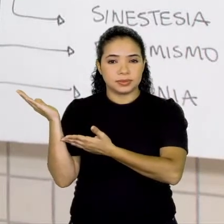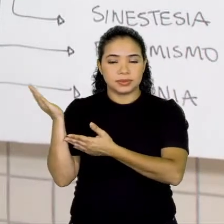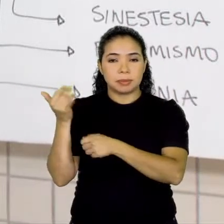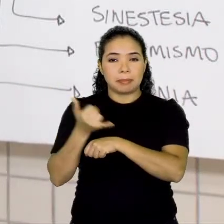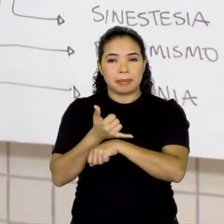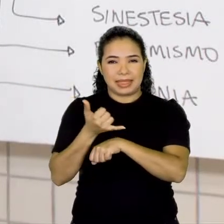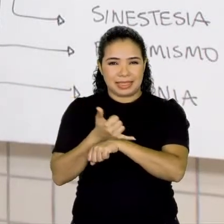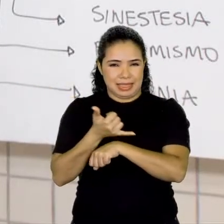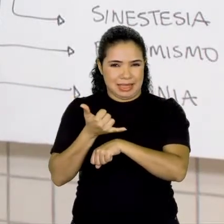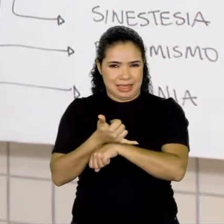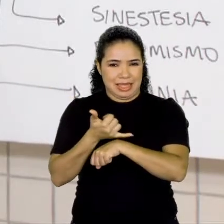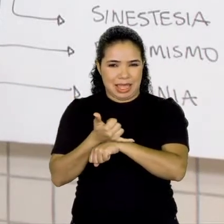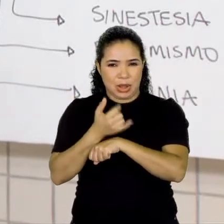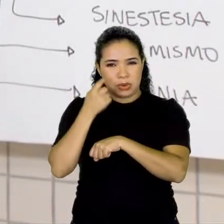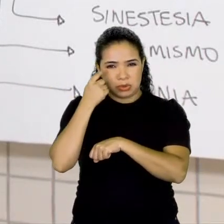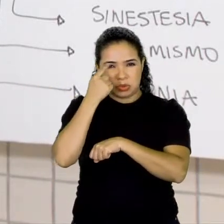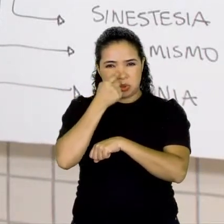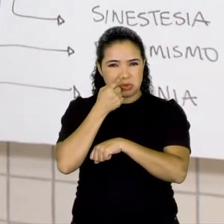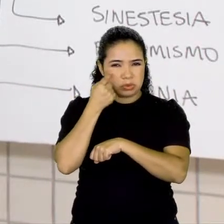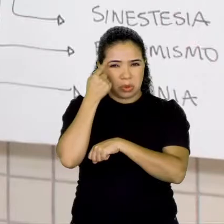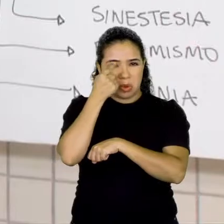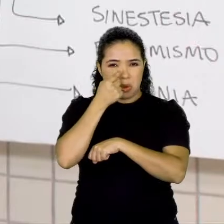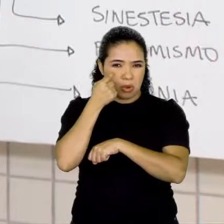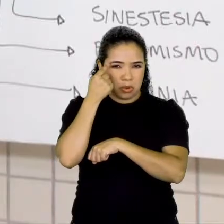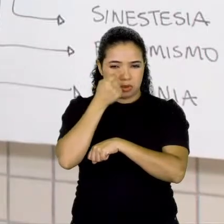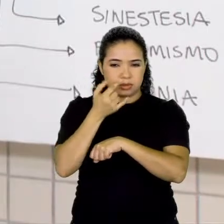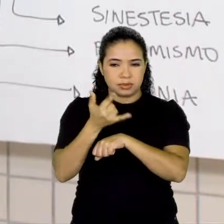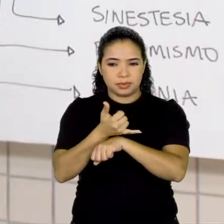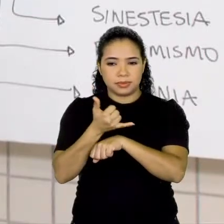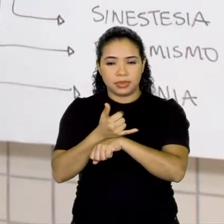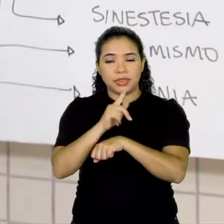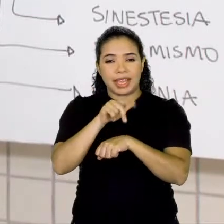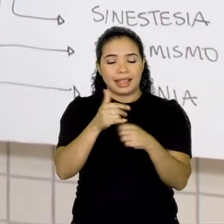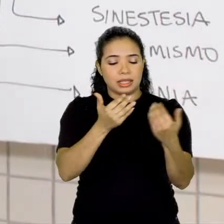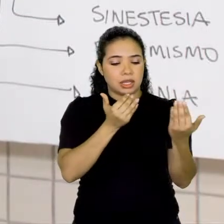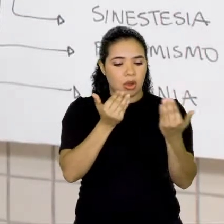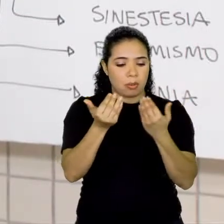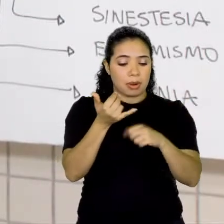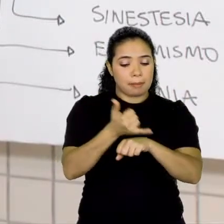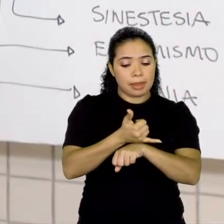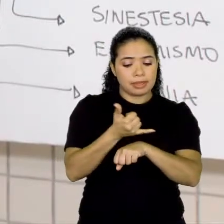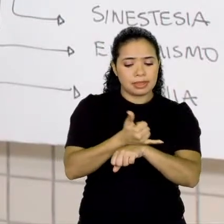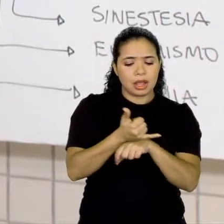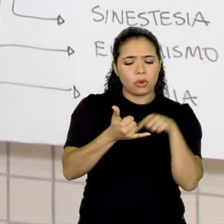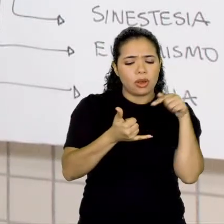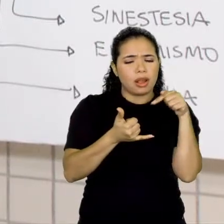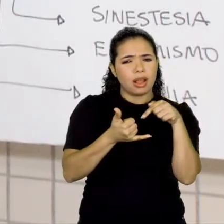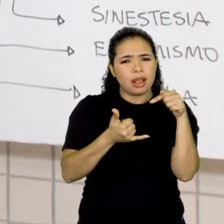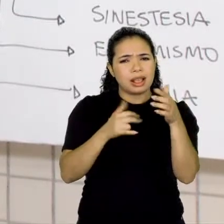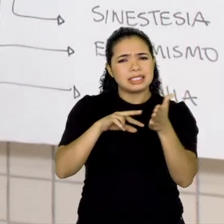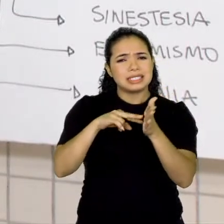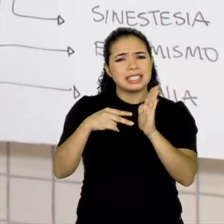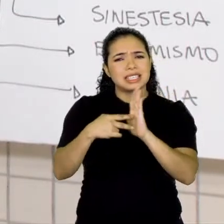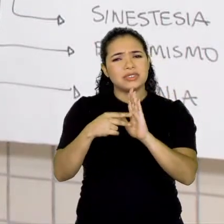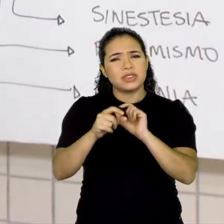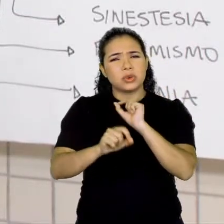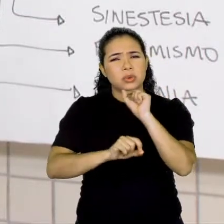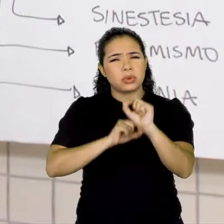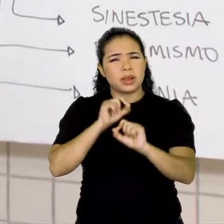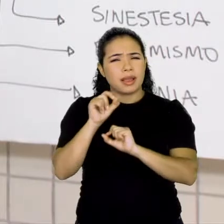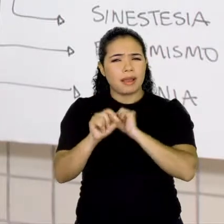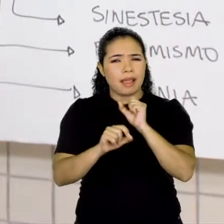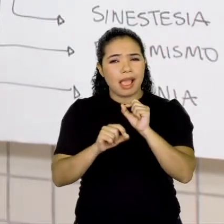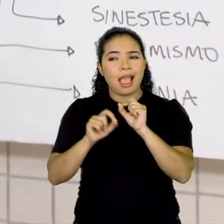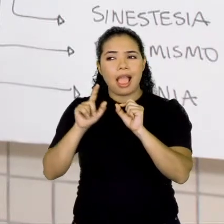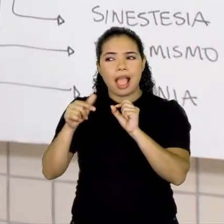é a metáfora, porque ele está comparando, né, esse metal, chamando os olhos dela de metal, comparando